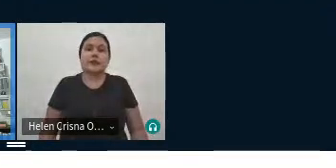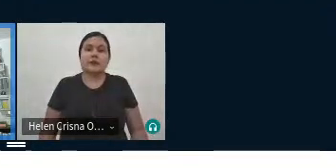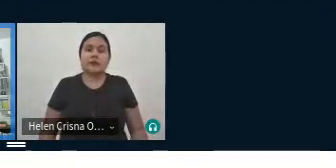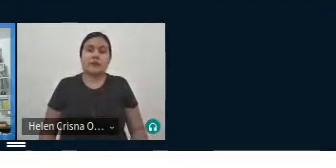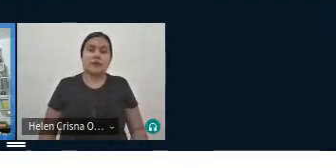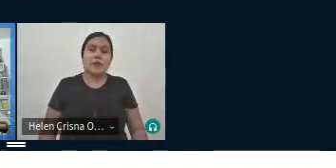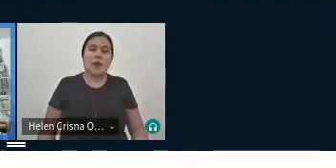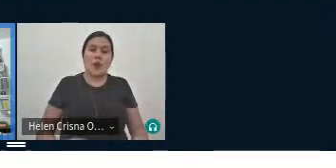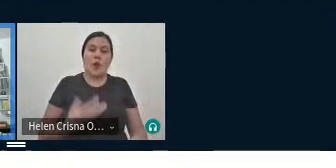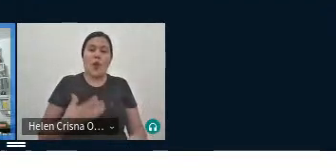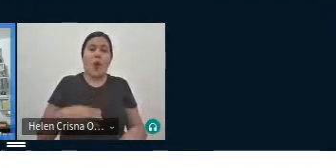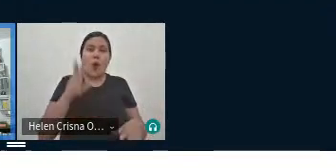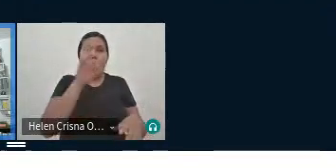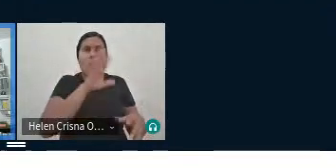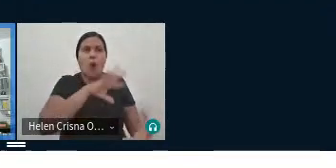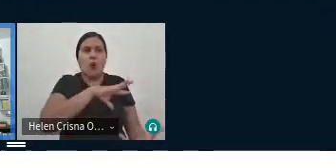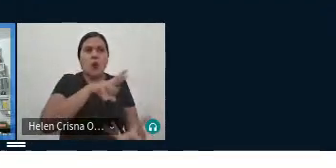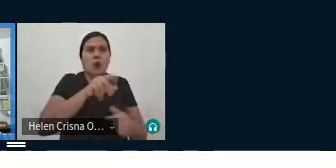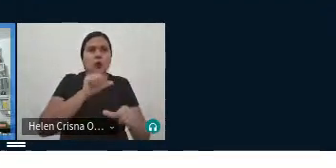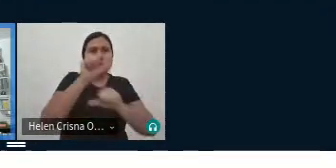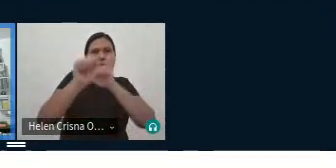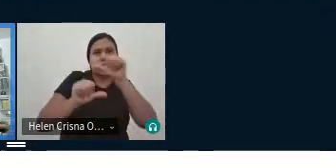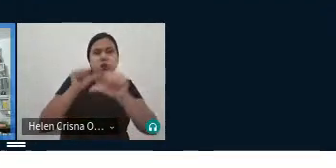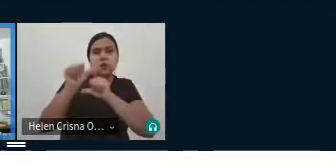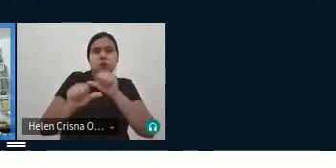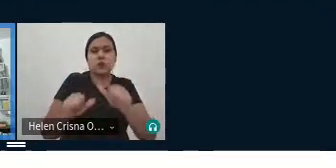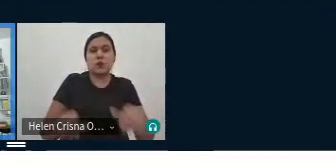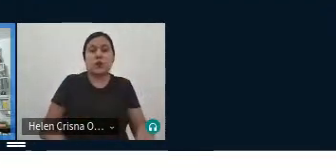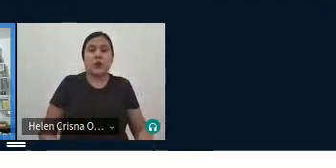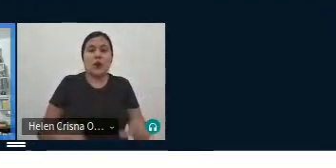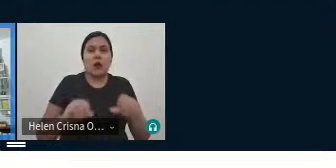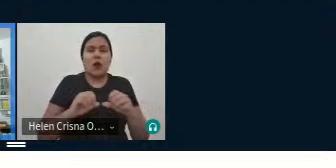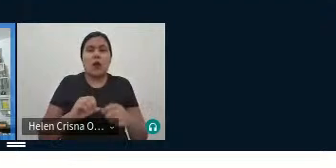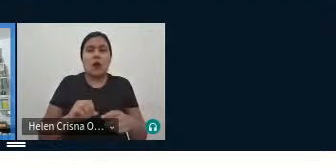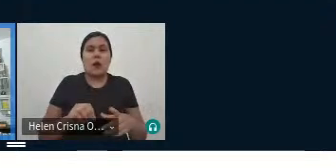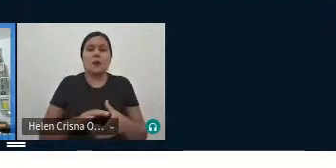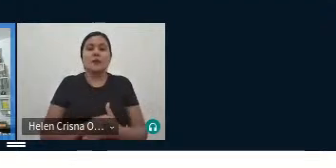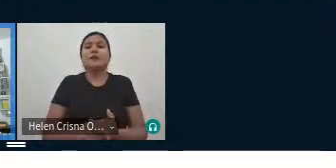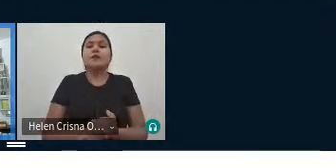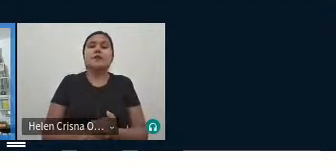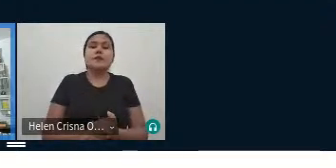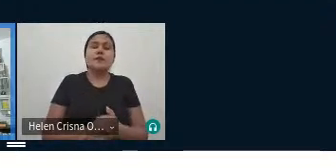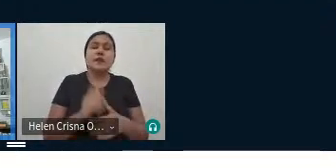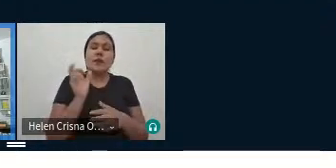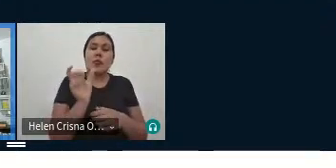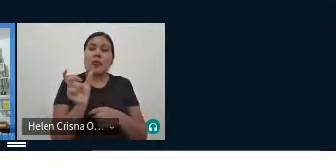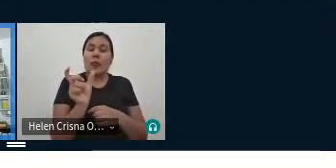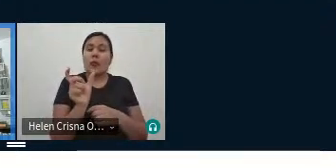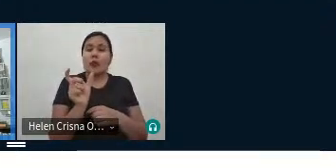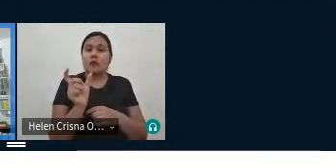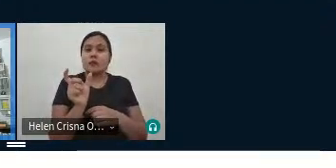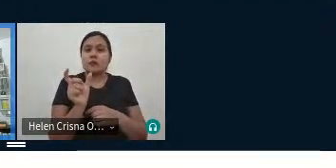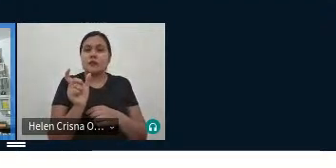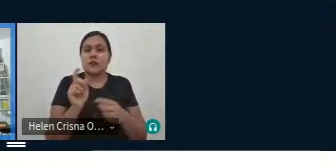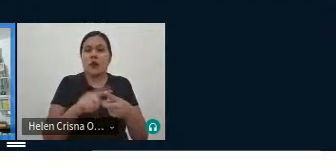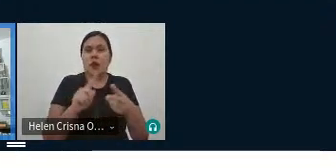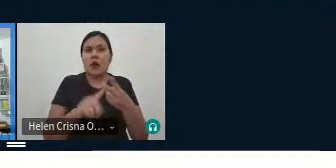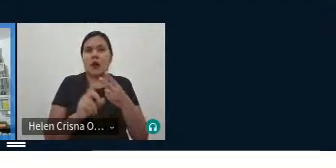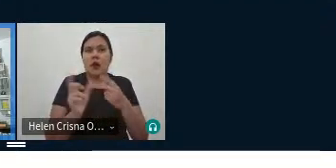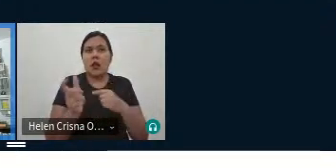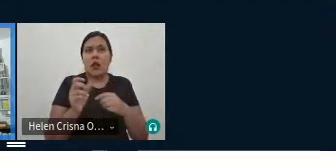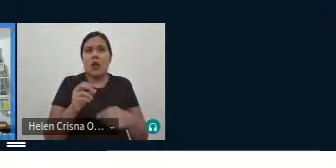poetizam em um universo de metamorfoses, estranhamentos e encantamentos. Essa palavra, essas duas palavras,